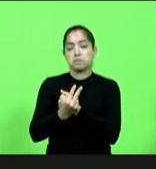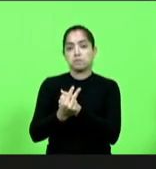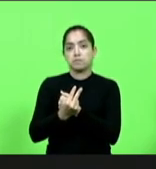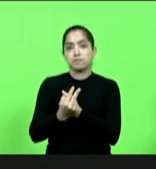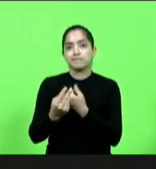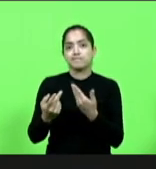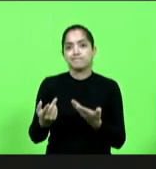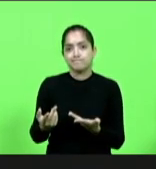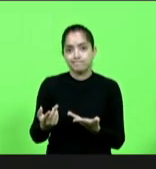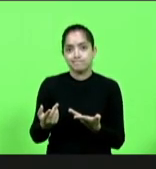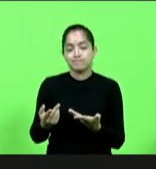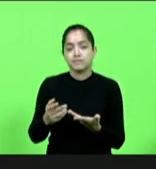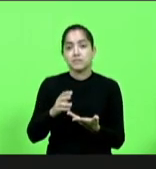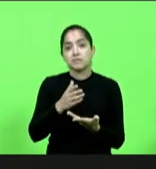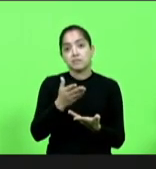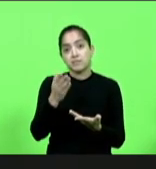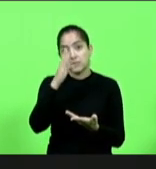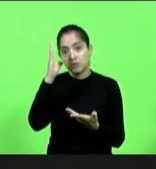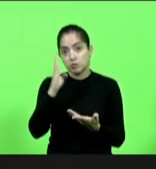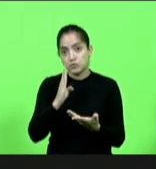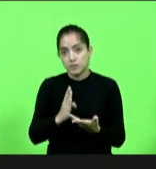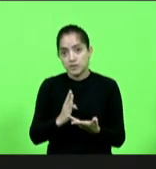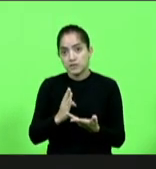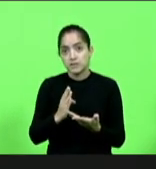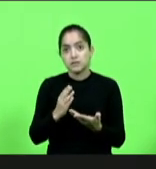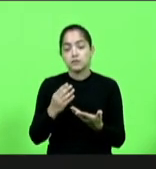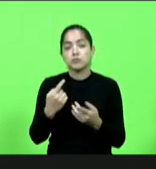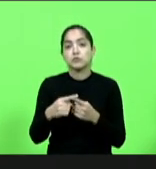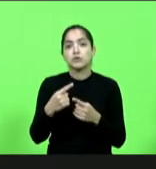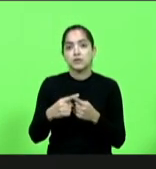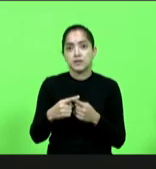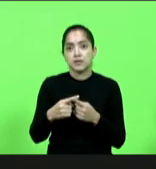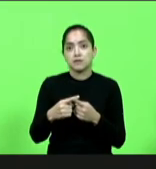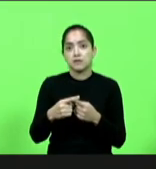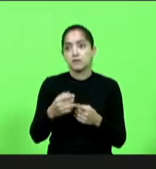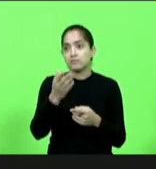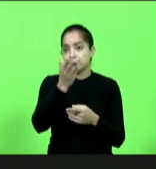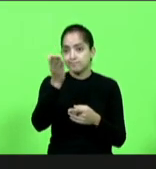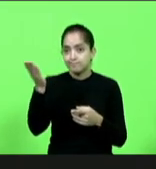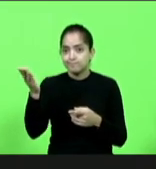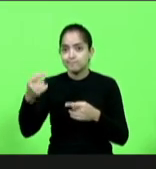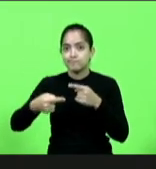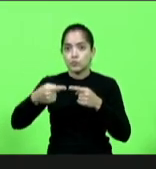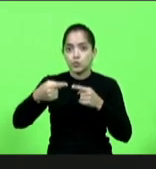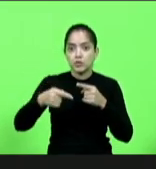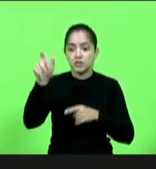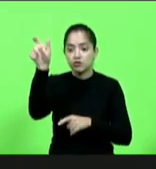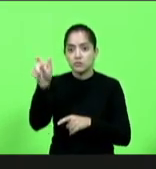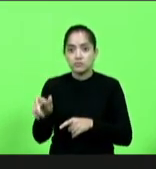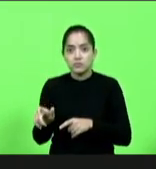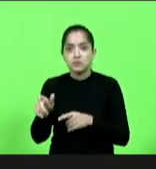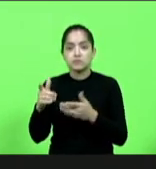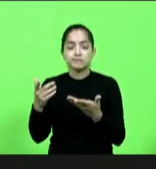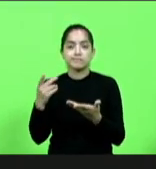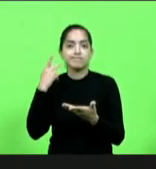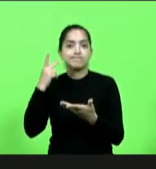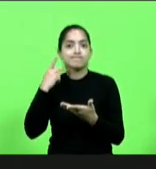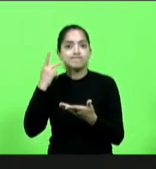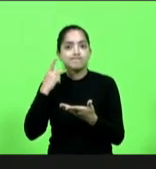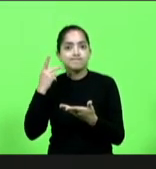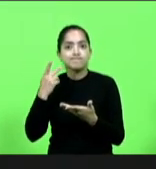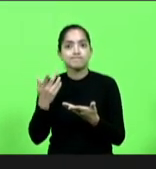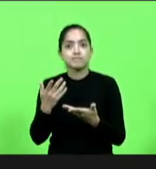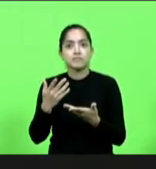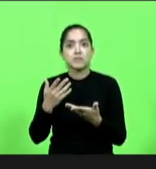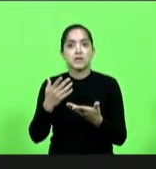o Brasil está nessa por culpa exclusiva de políticos que estão lá nós pensamos que agora em 2018 a gente ia conseguir força para